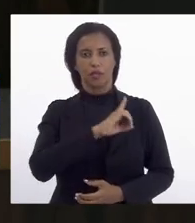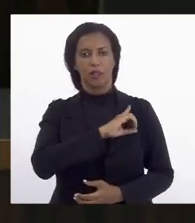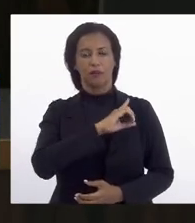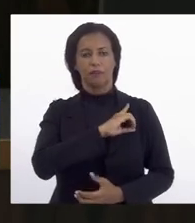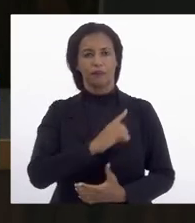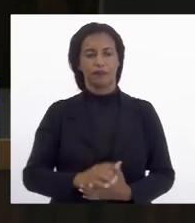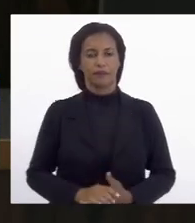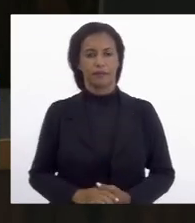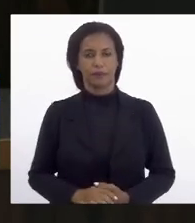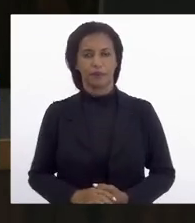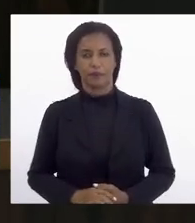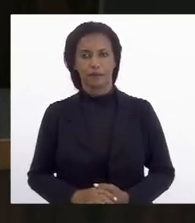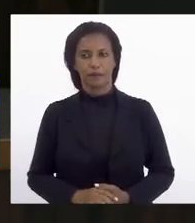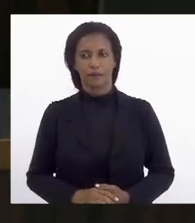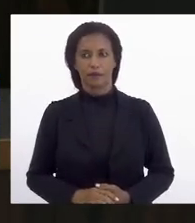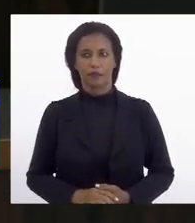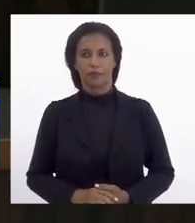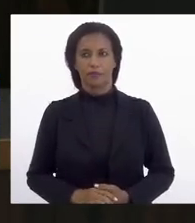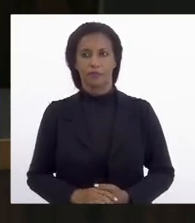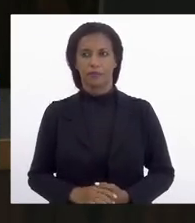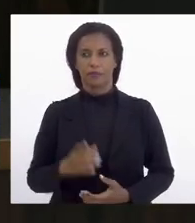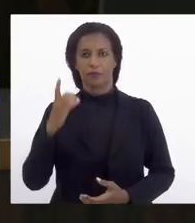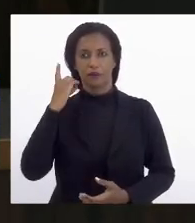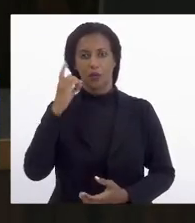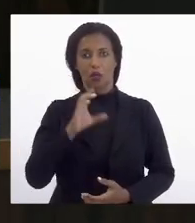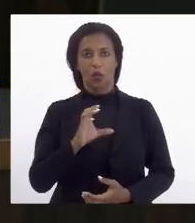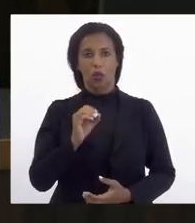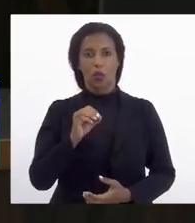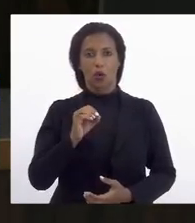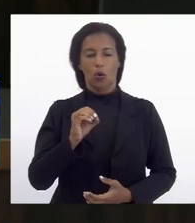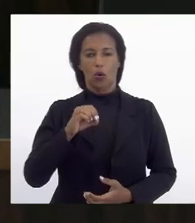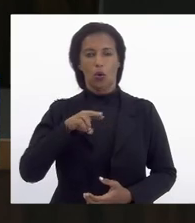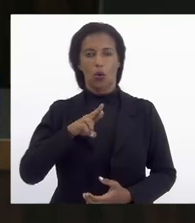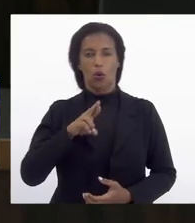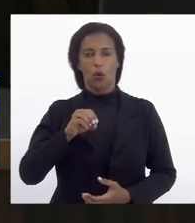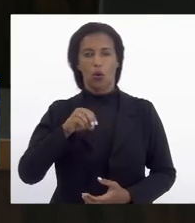Augusto deputado Coronel Salema